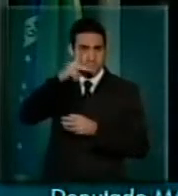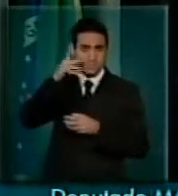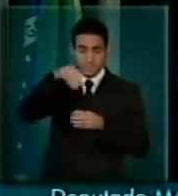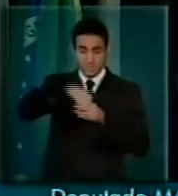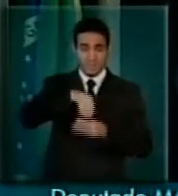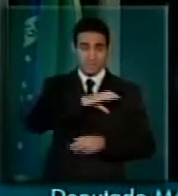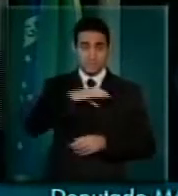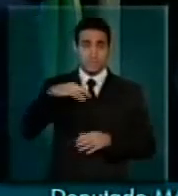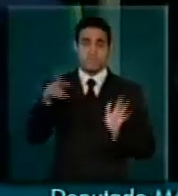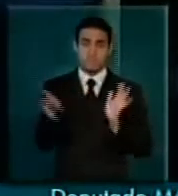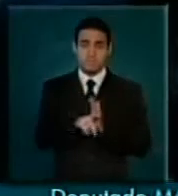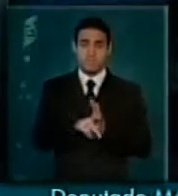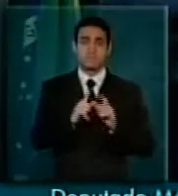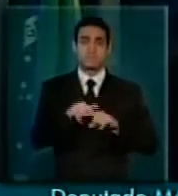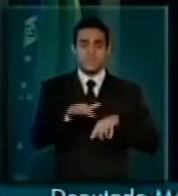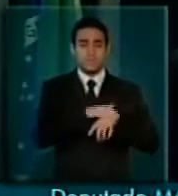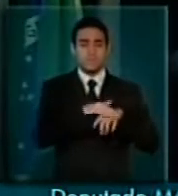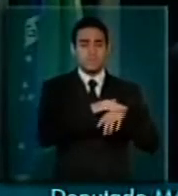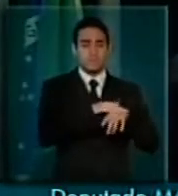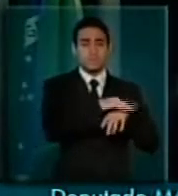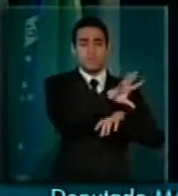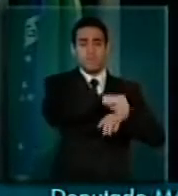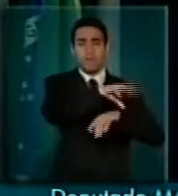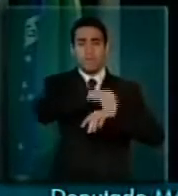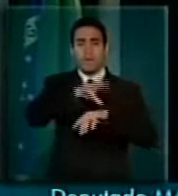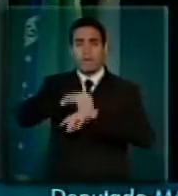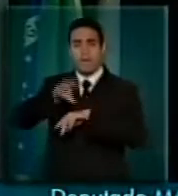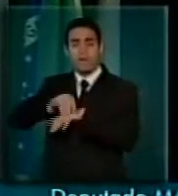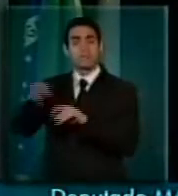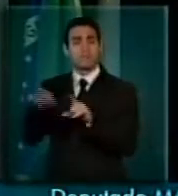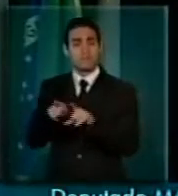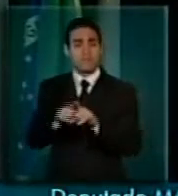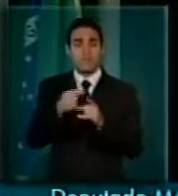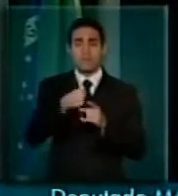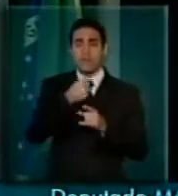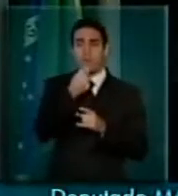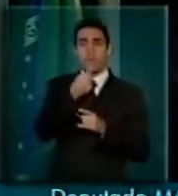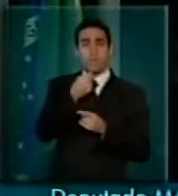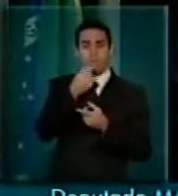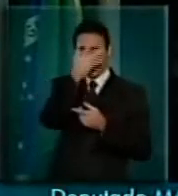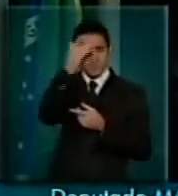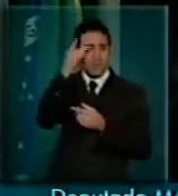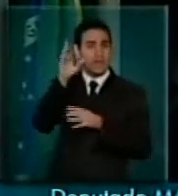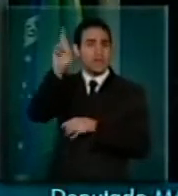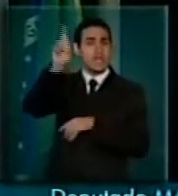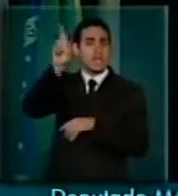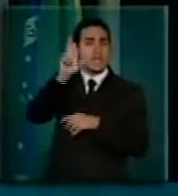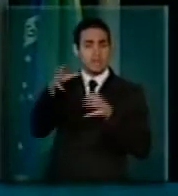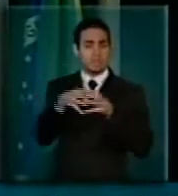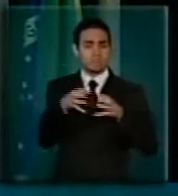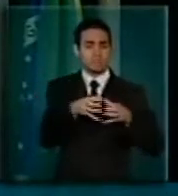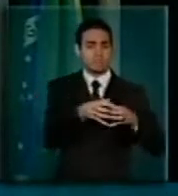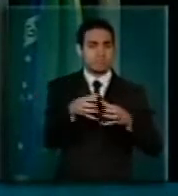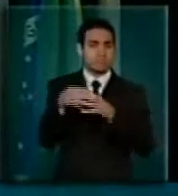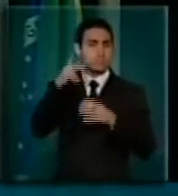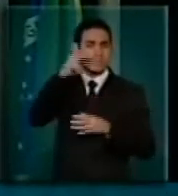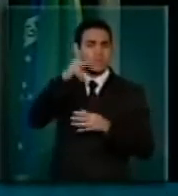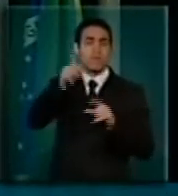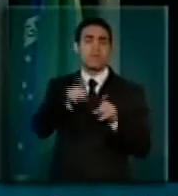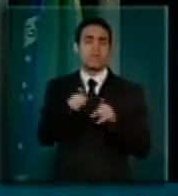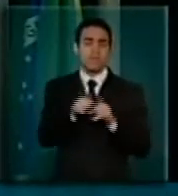comissão, para nós, os líderes das bancadas daquela comissão. A elaboração